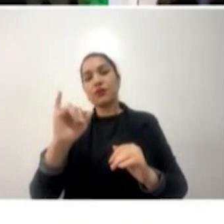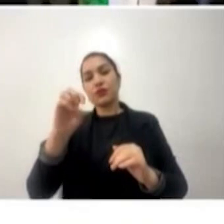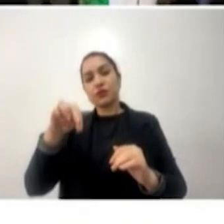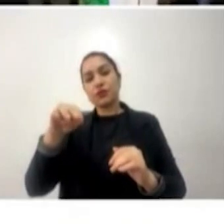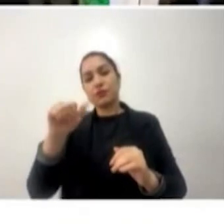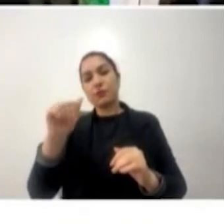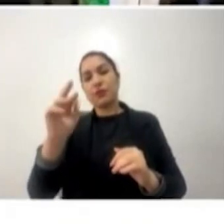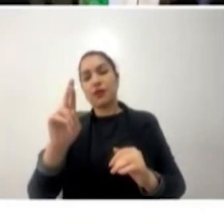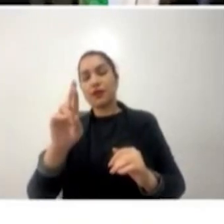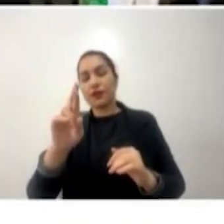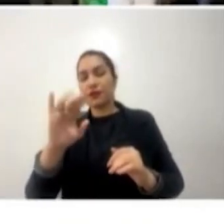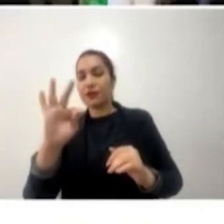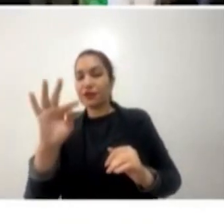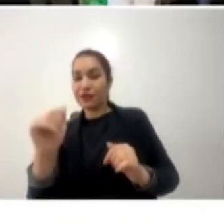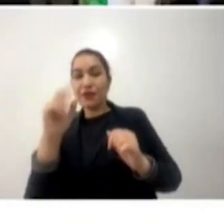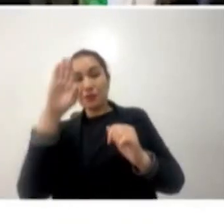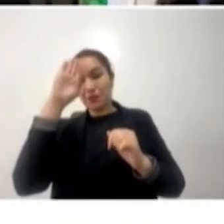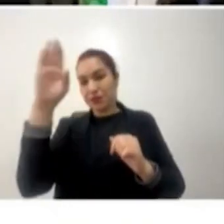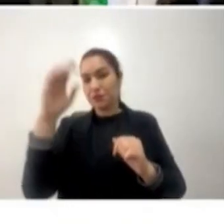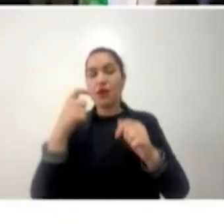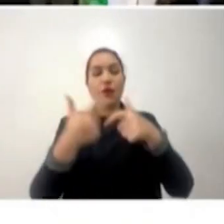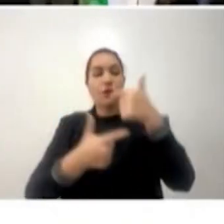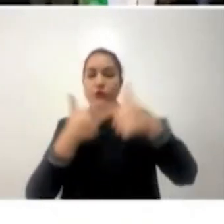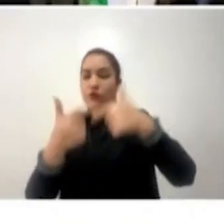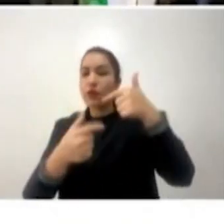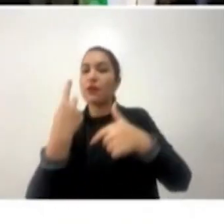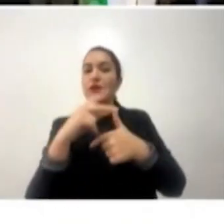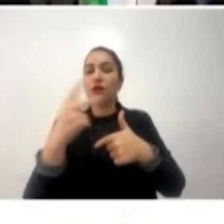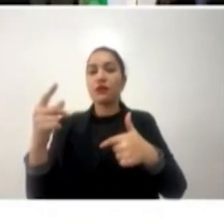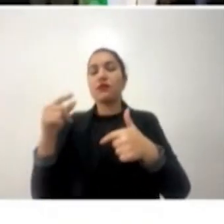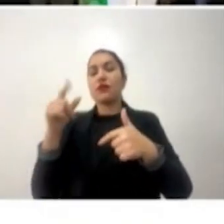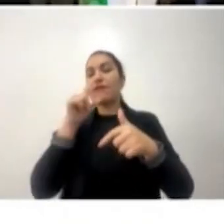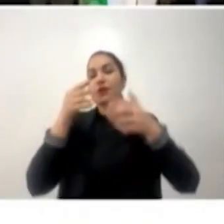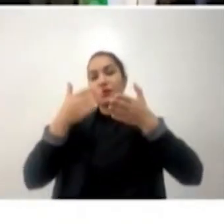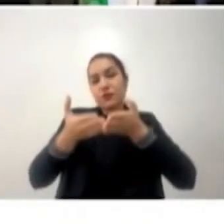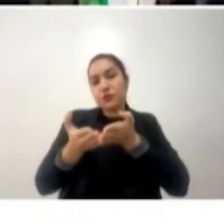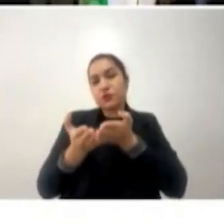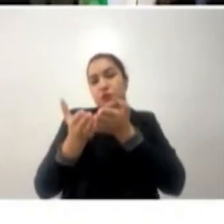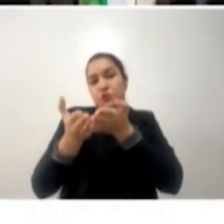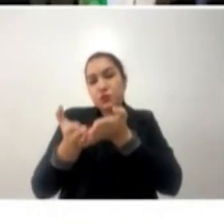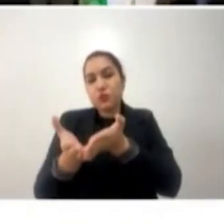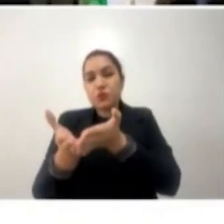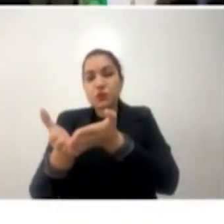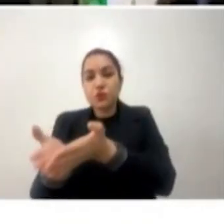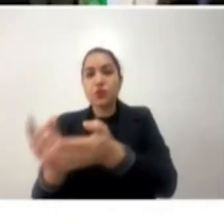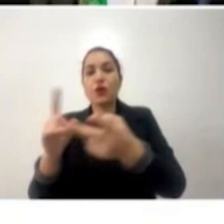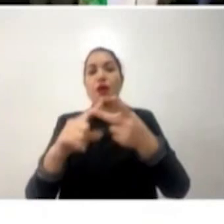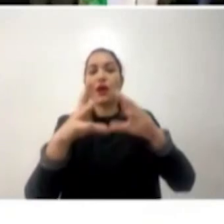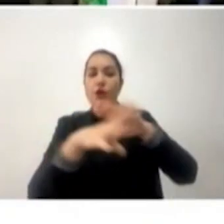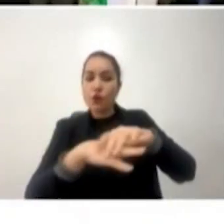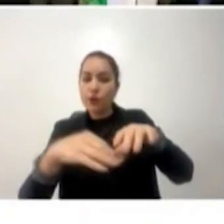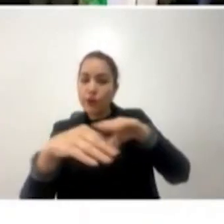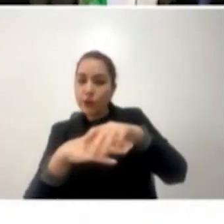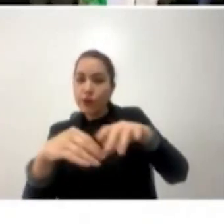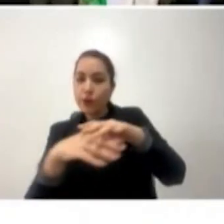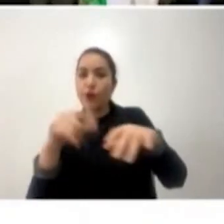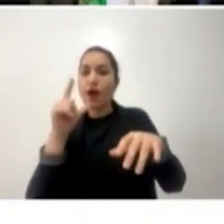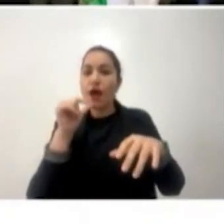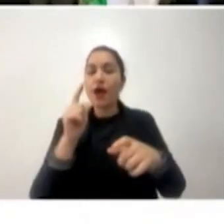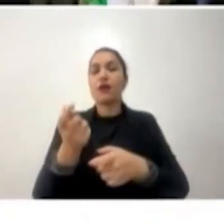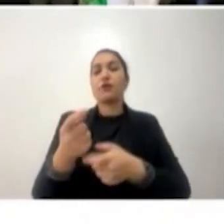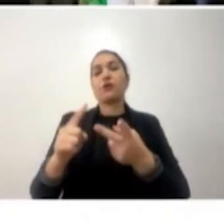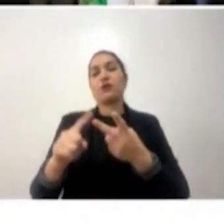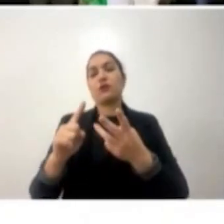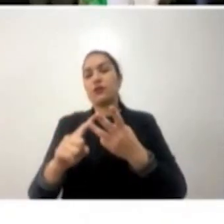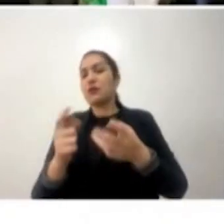influência em outras atividades que são executadas como navegação, captação de água, a própria pesca, então